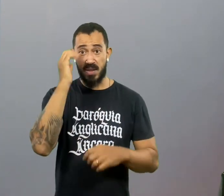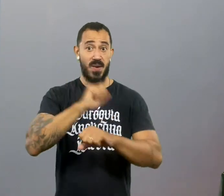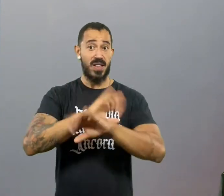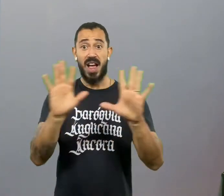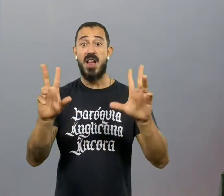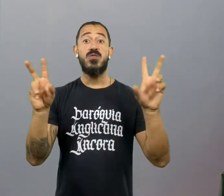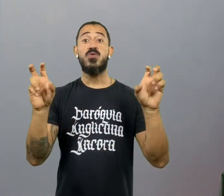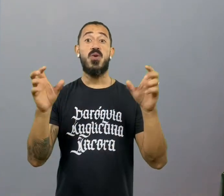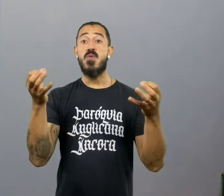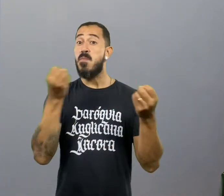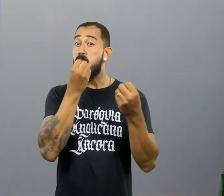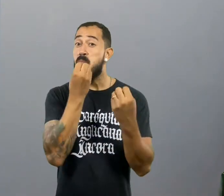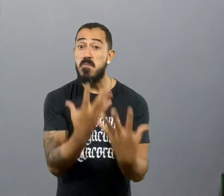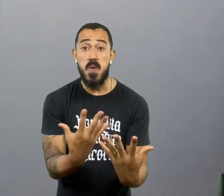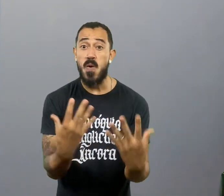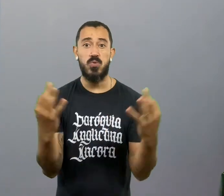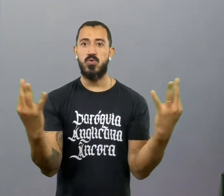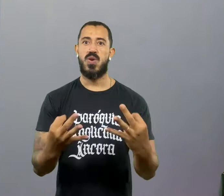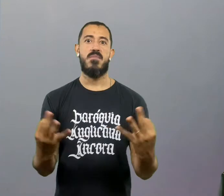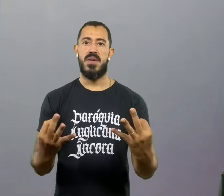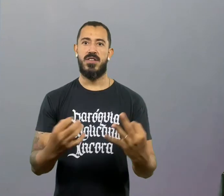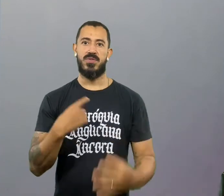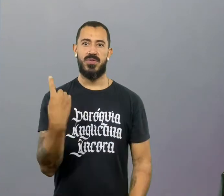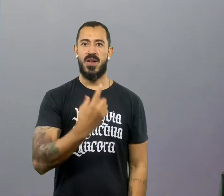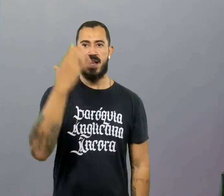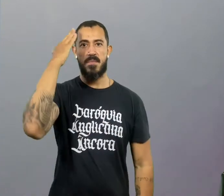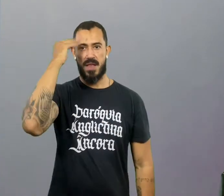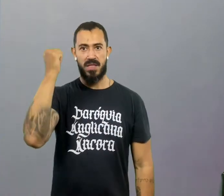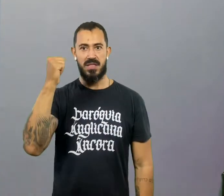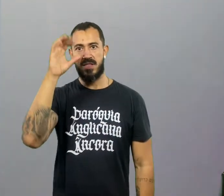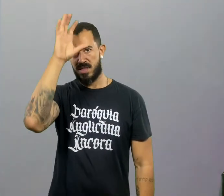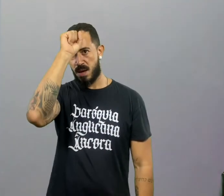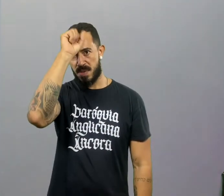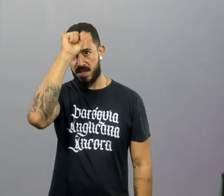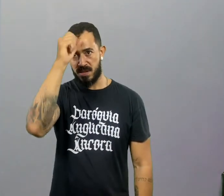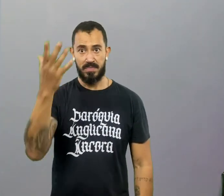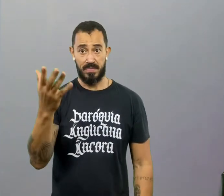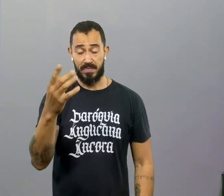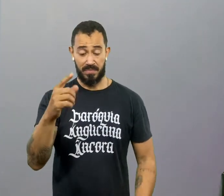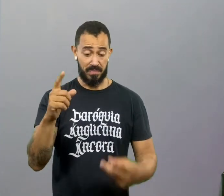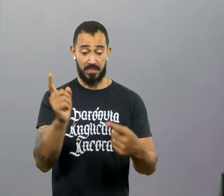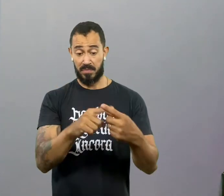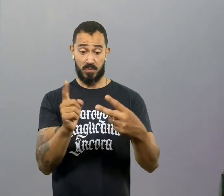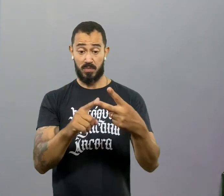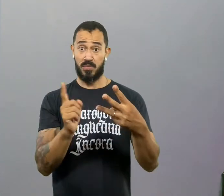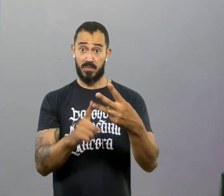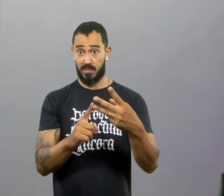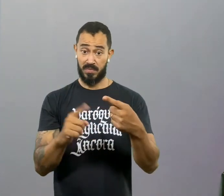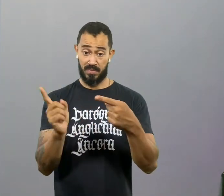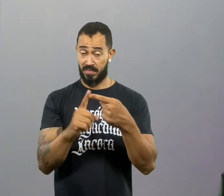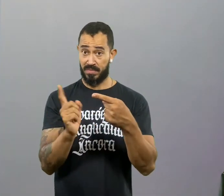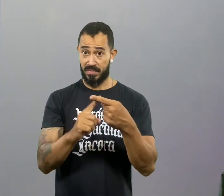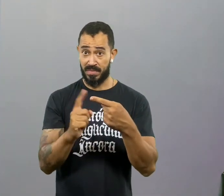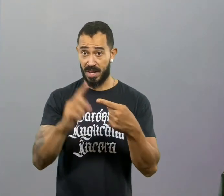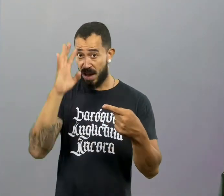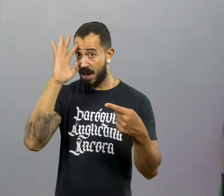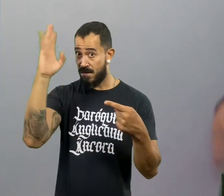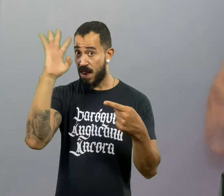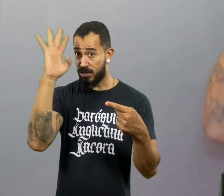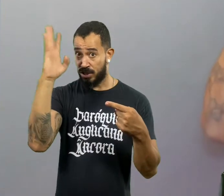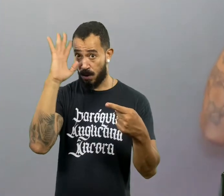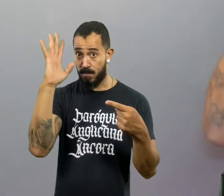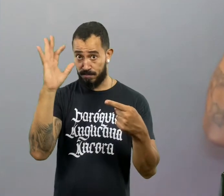o bom julgamento, para que você possa ser uma pessoa prudente. Olha, irmãos, então a gente já viu que caminho da prudência primeiro é